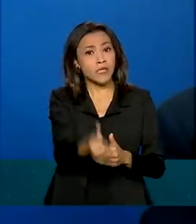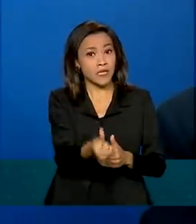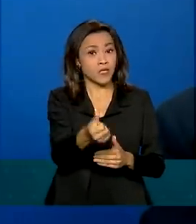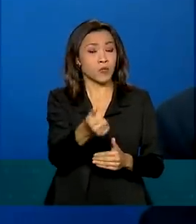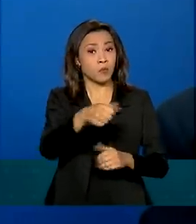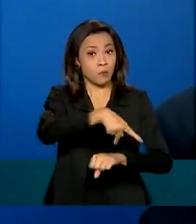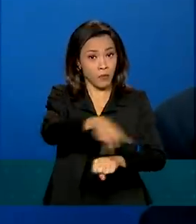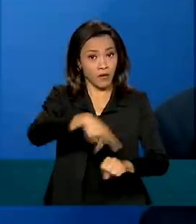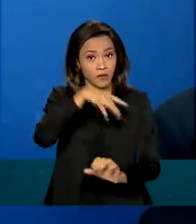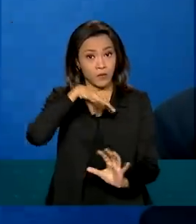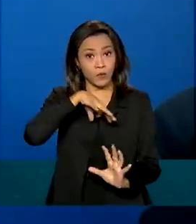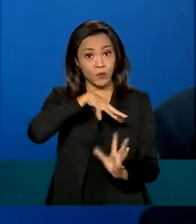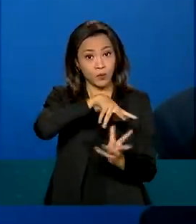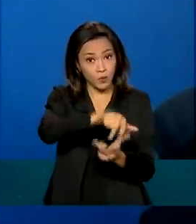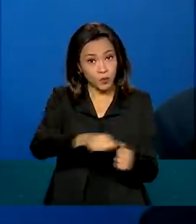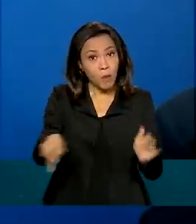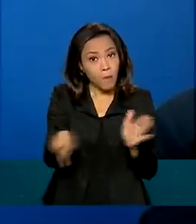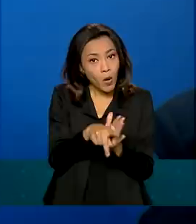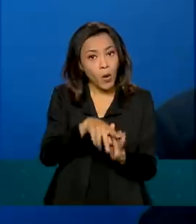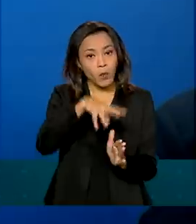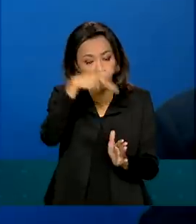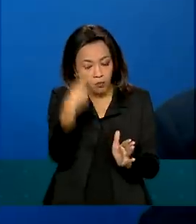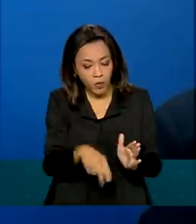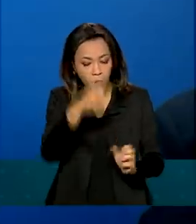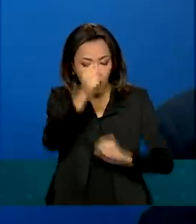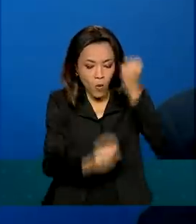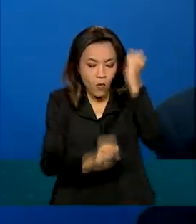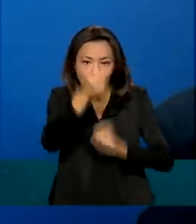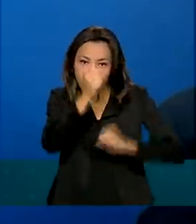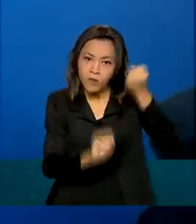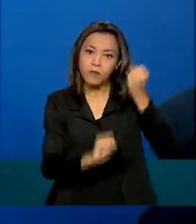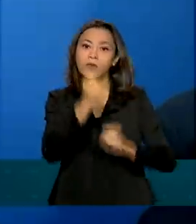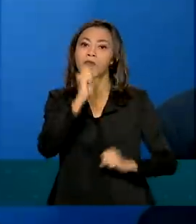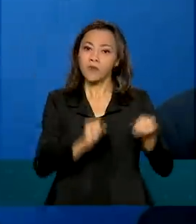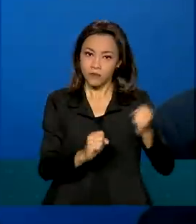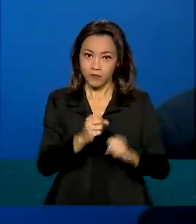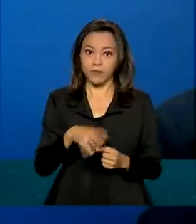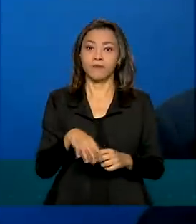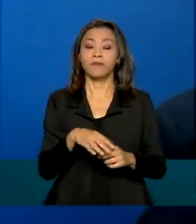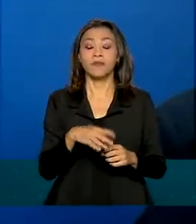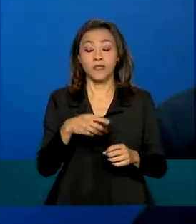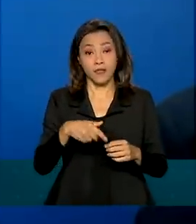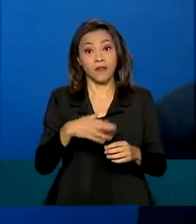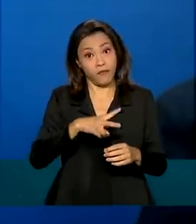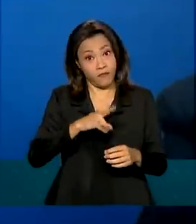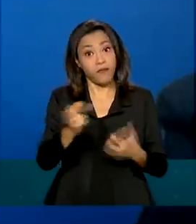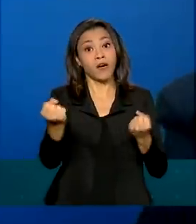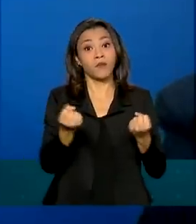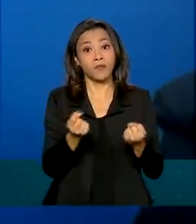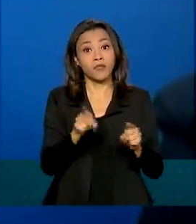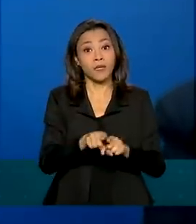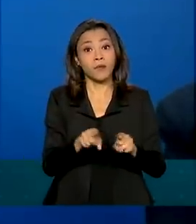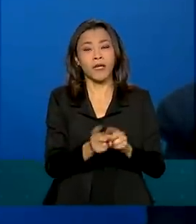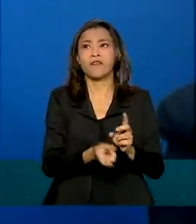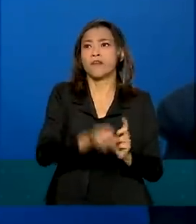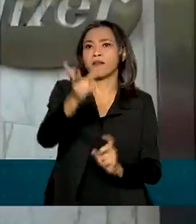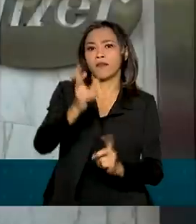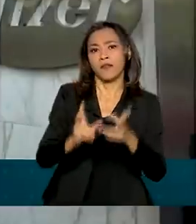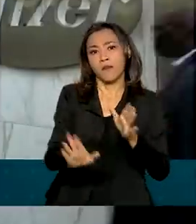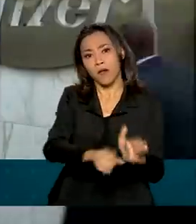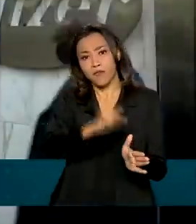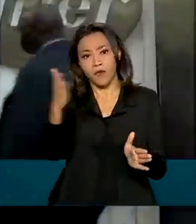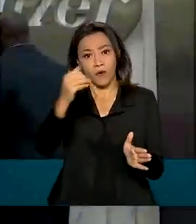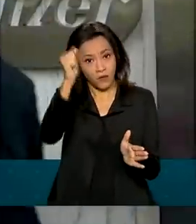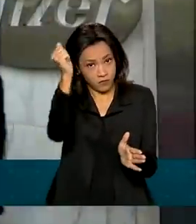mundo que passa a produzir o IFA. E brevemente, nós podemos até estar exportando essa vacina.